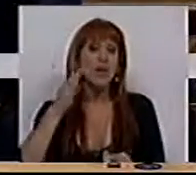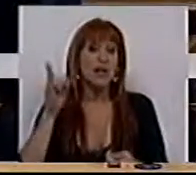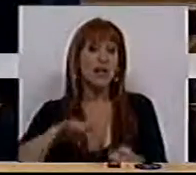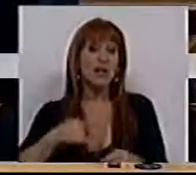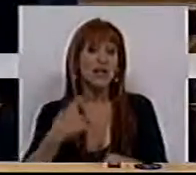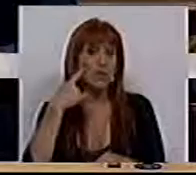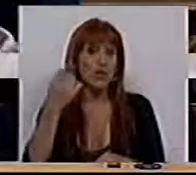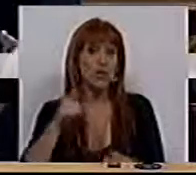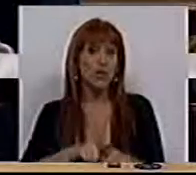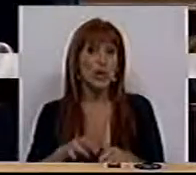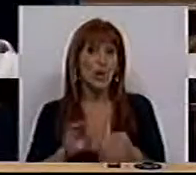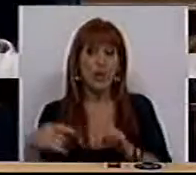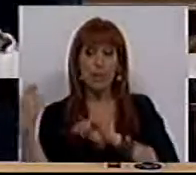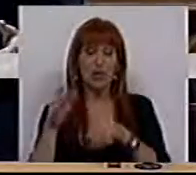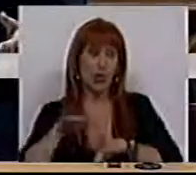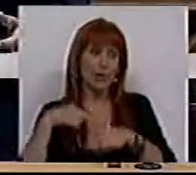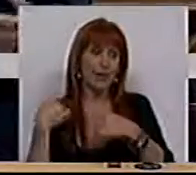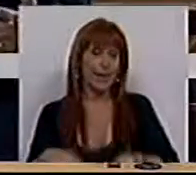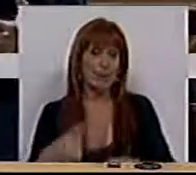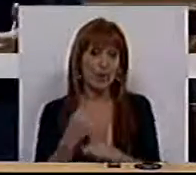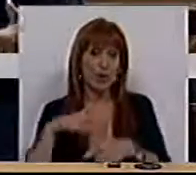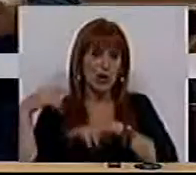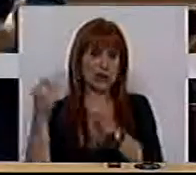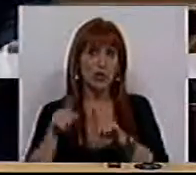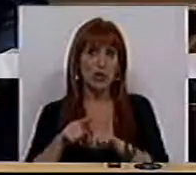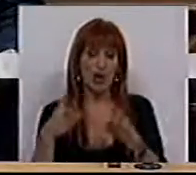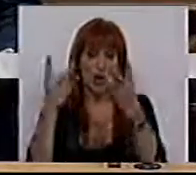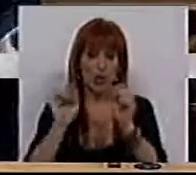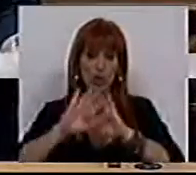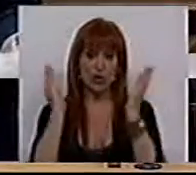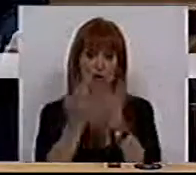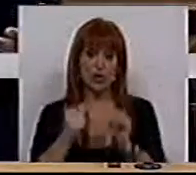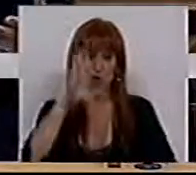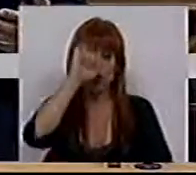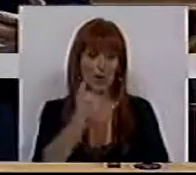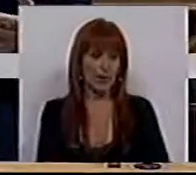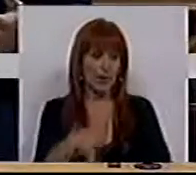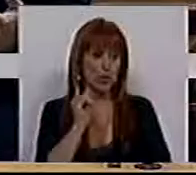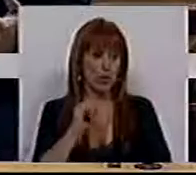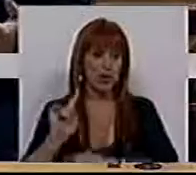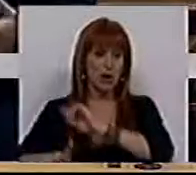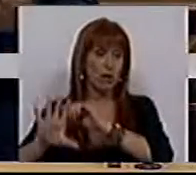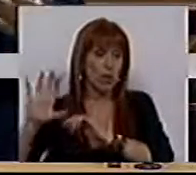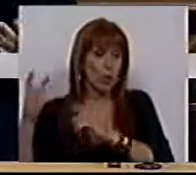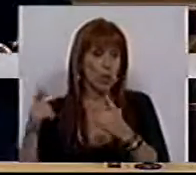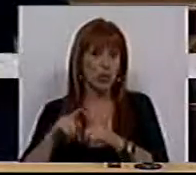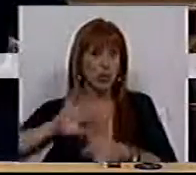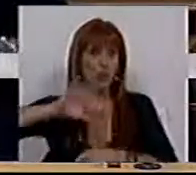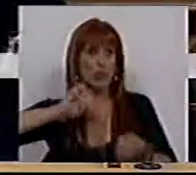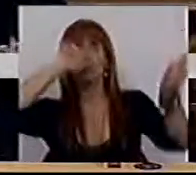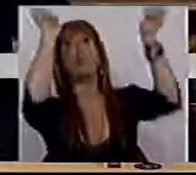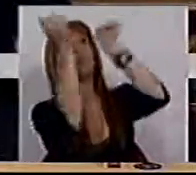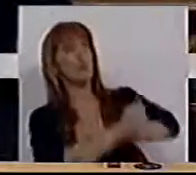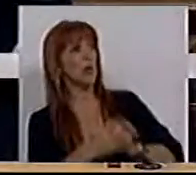Também denota o tipo de debate que estamos a ter, porque este debate sobre a Conta Geral de Estado de 2012, quando o mundo